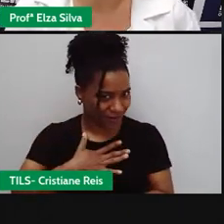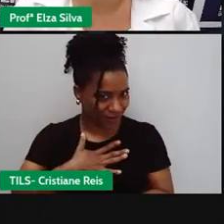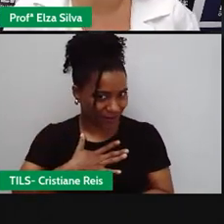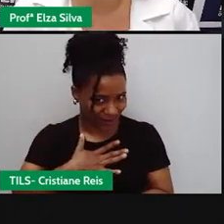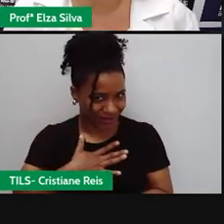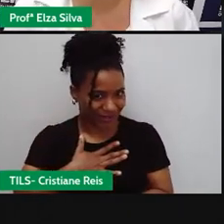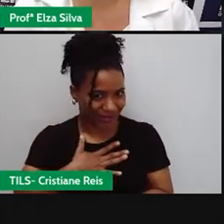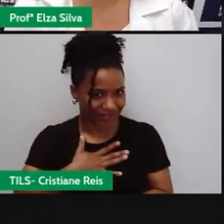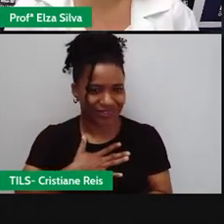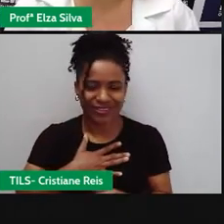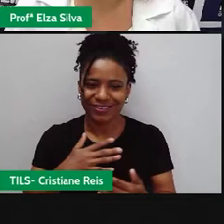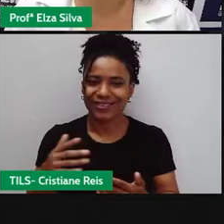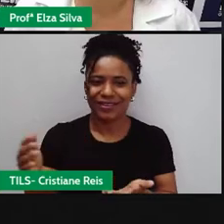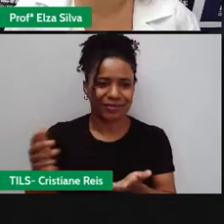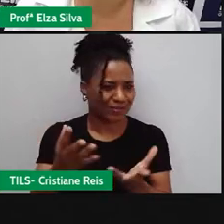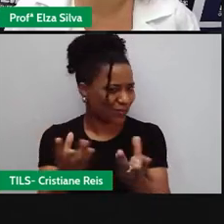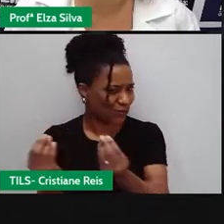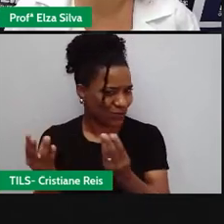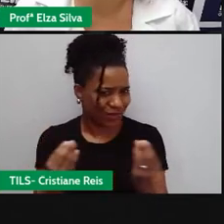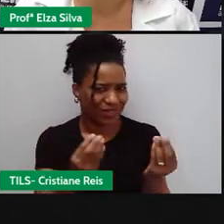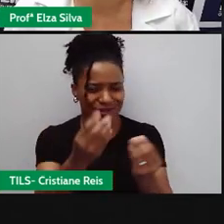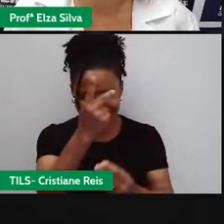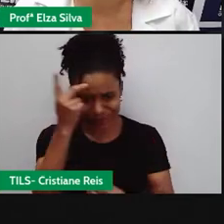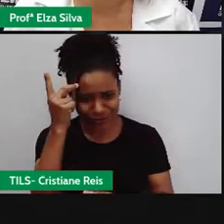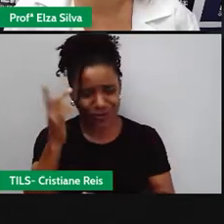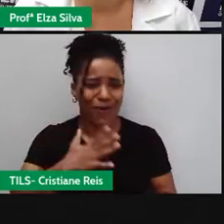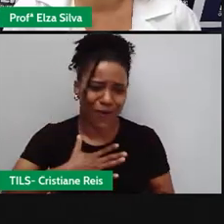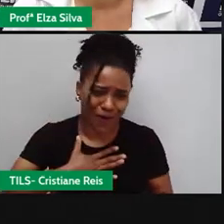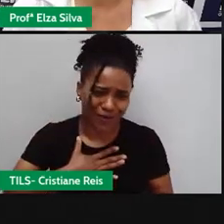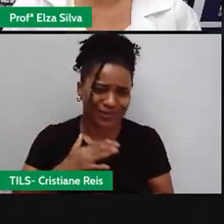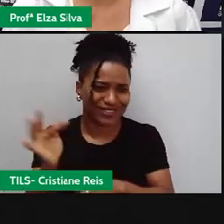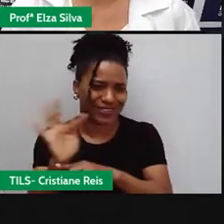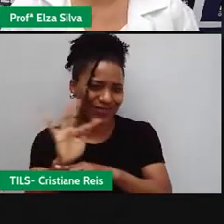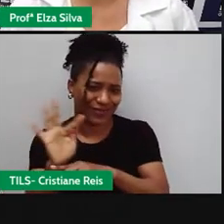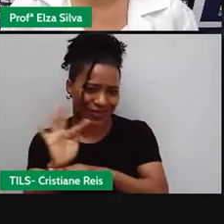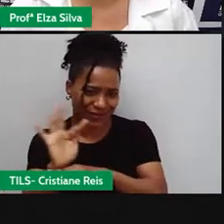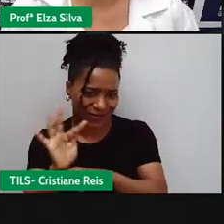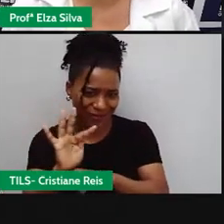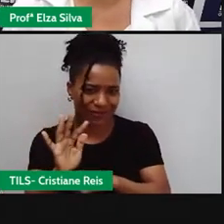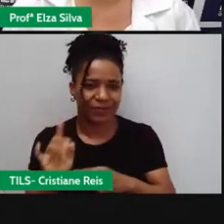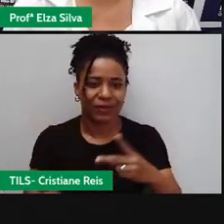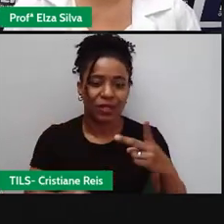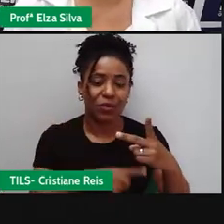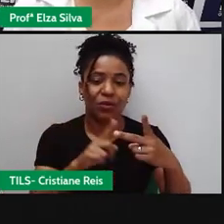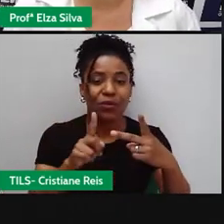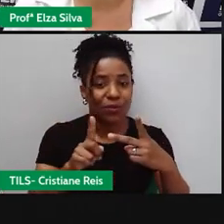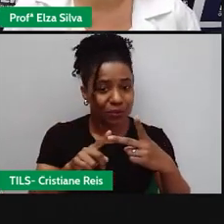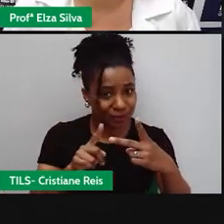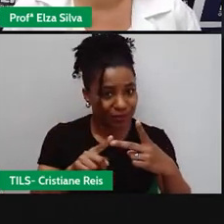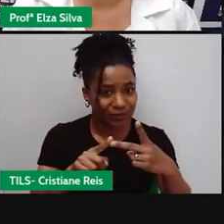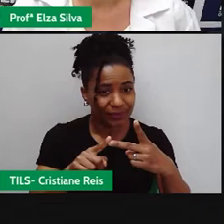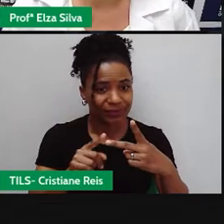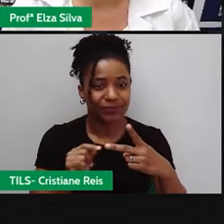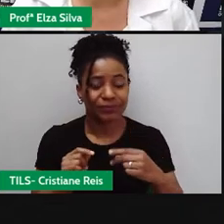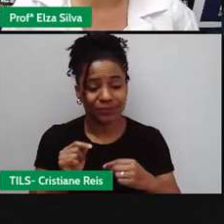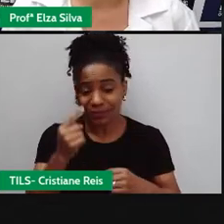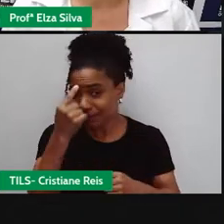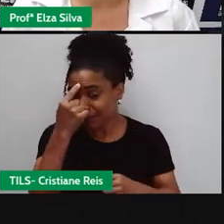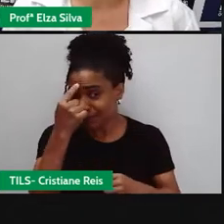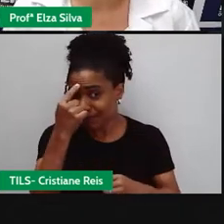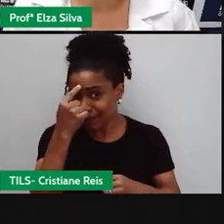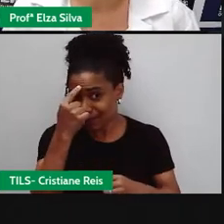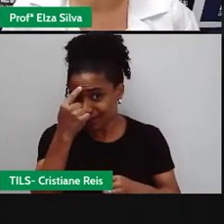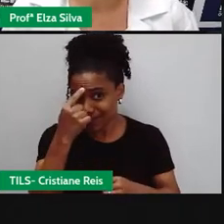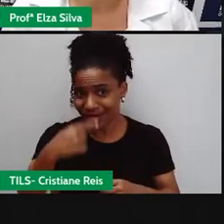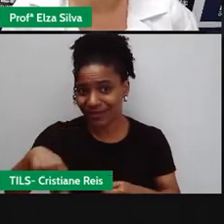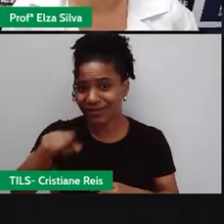todo mundo gosta de assistir filmes, não é? Vocês se lembram que nas aulas anteriores, nós aprendemos